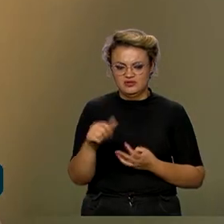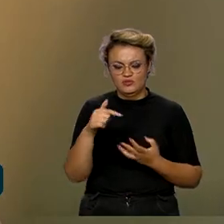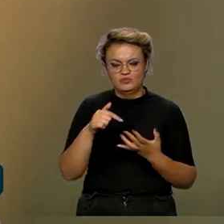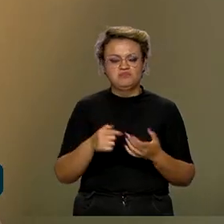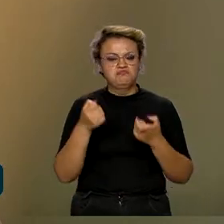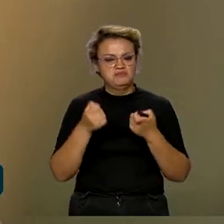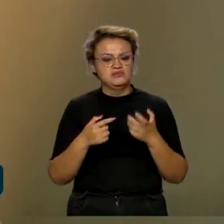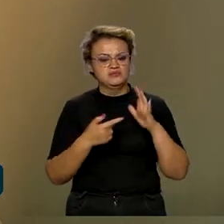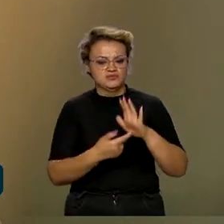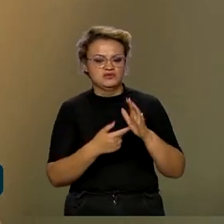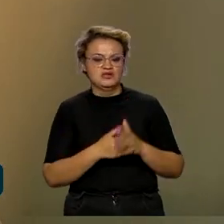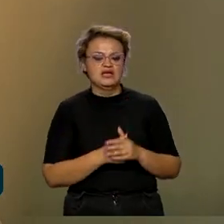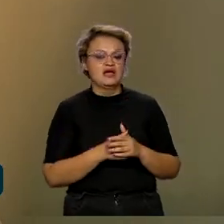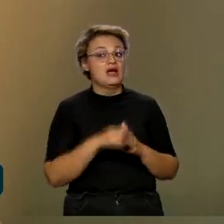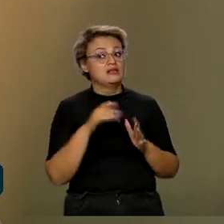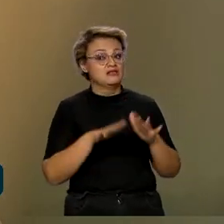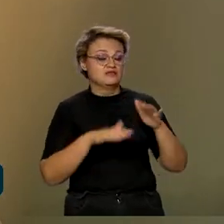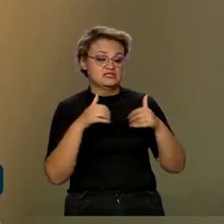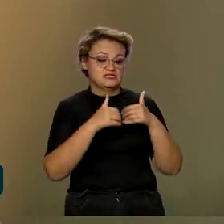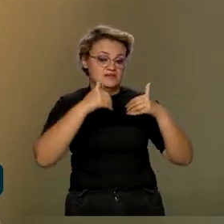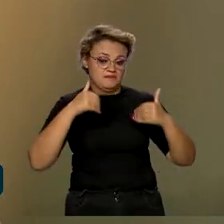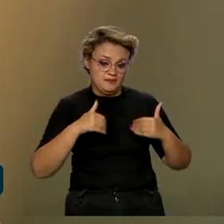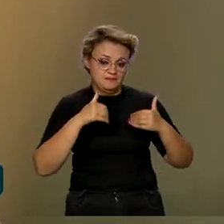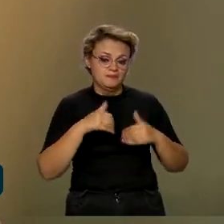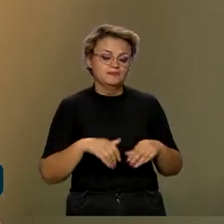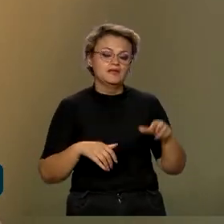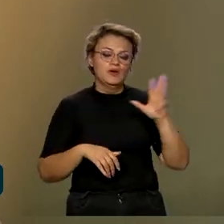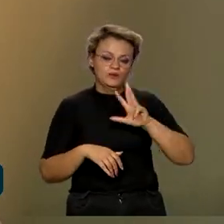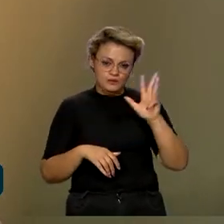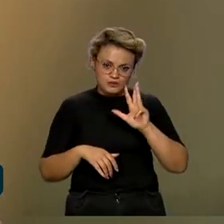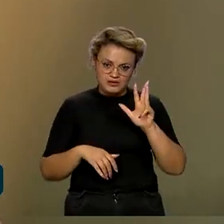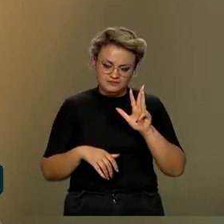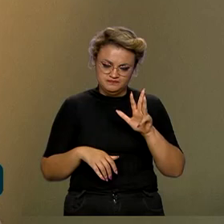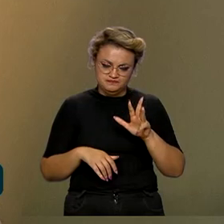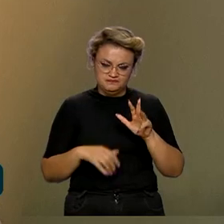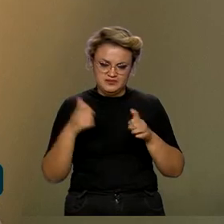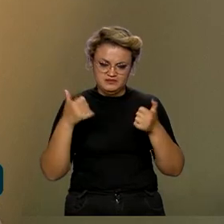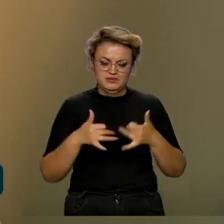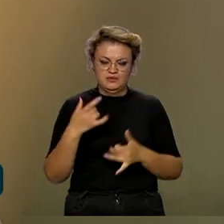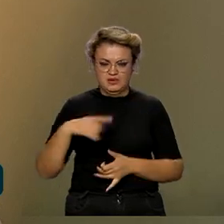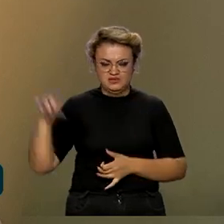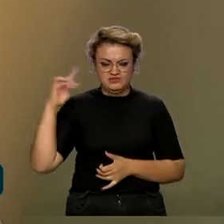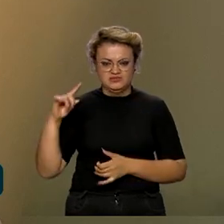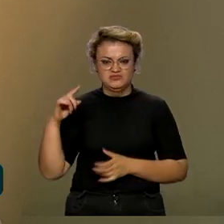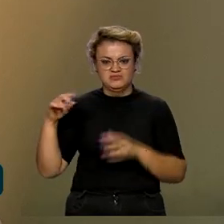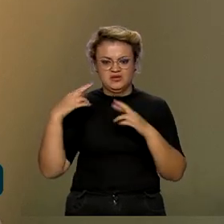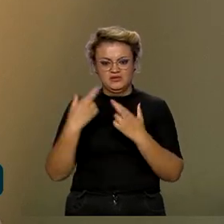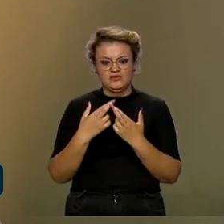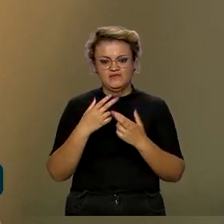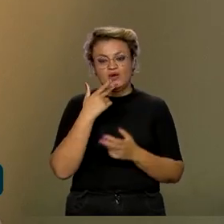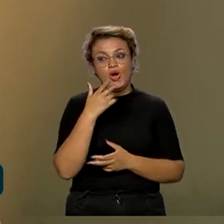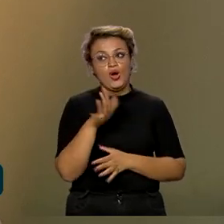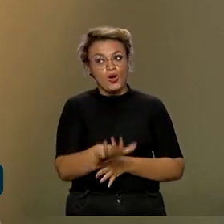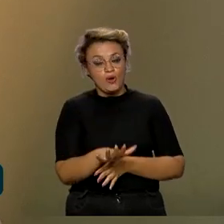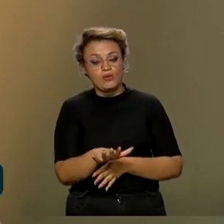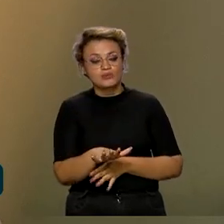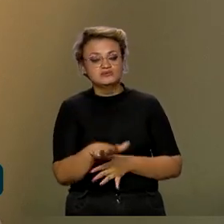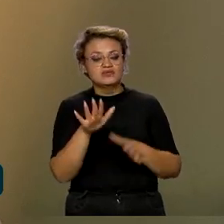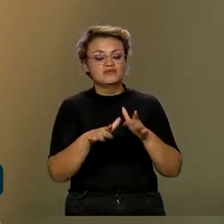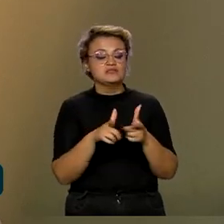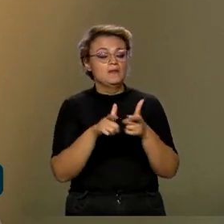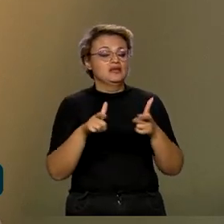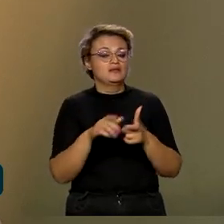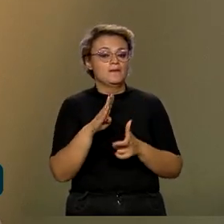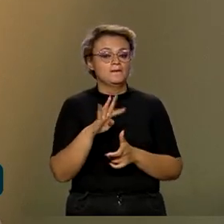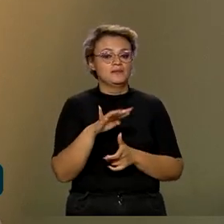que eles devem separar nesse momento. O presidente Lula se referiu mais cedo numa entrevista e falou, olha, pode ampliar o BRICS, mas